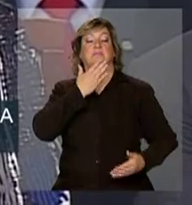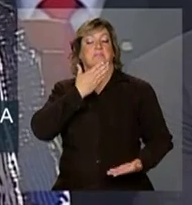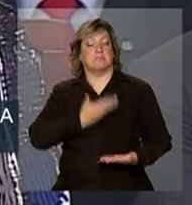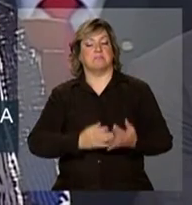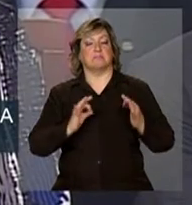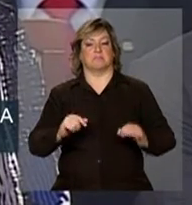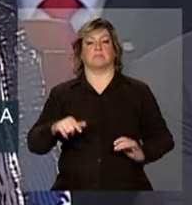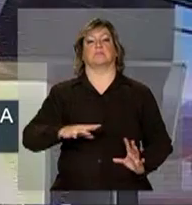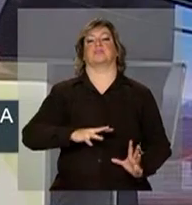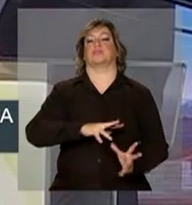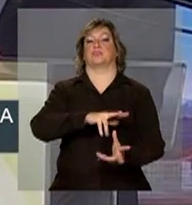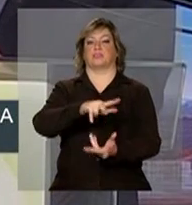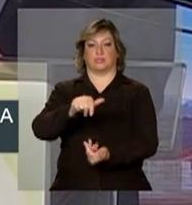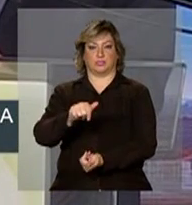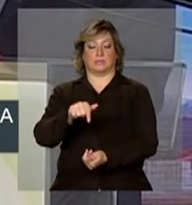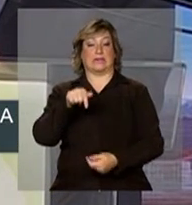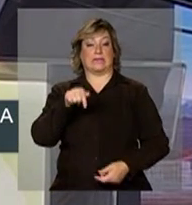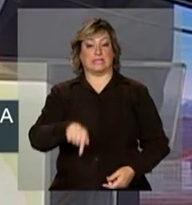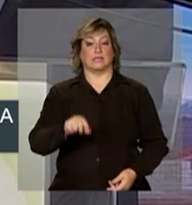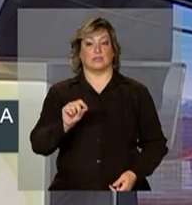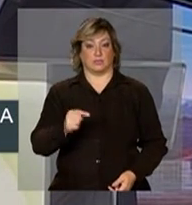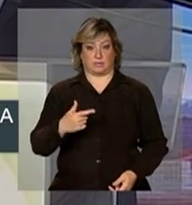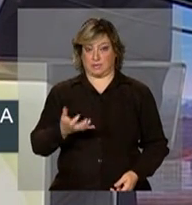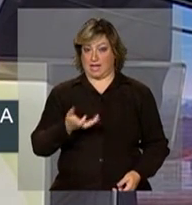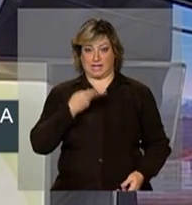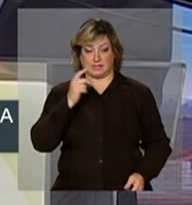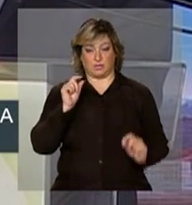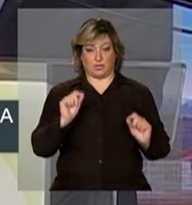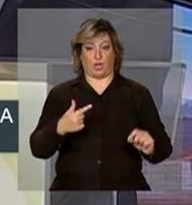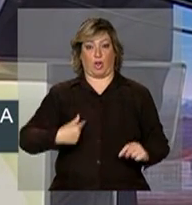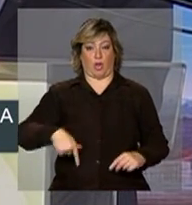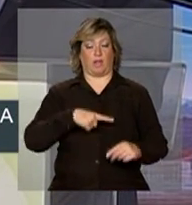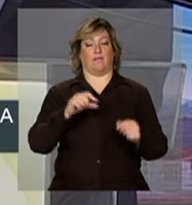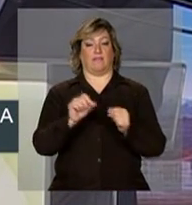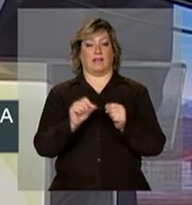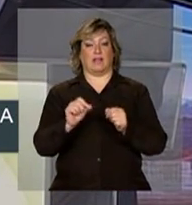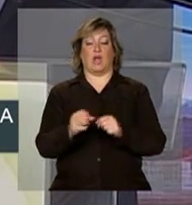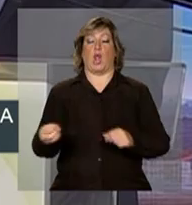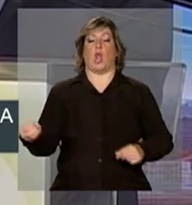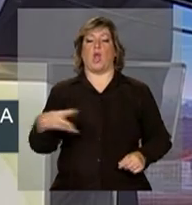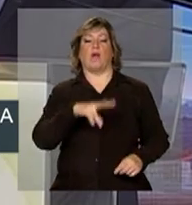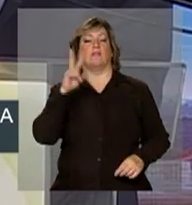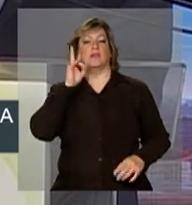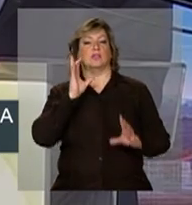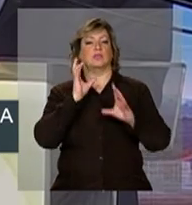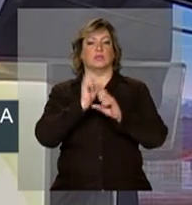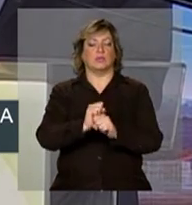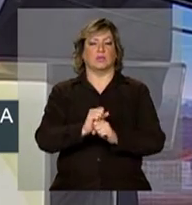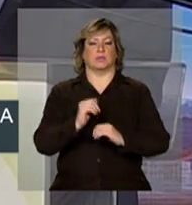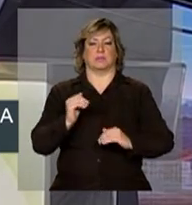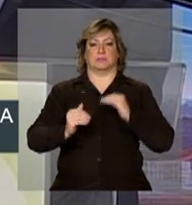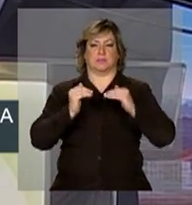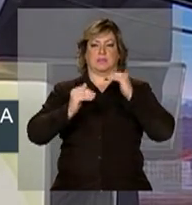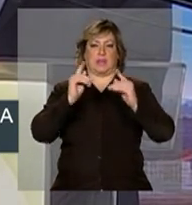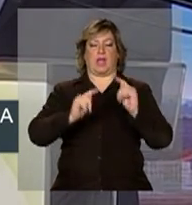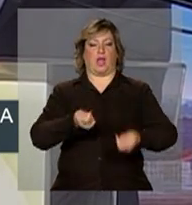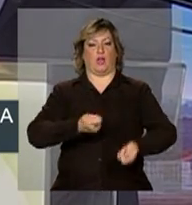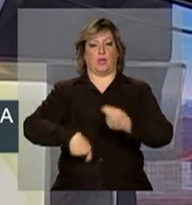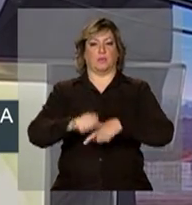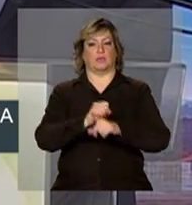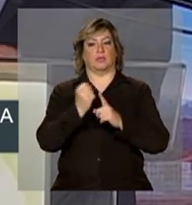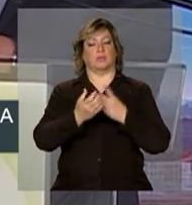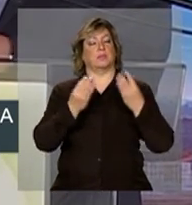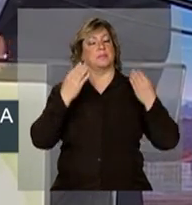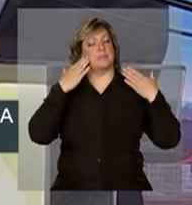isso significa que estamos construindo uma nova história de crescimento econômico e social